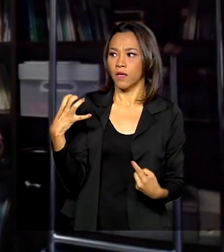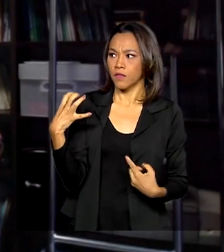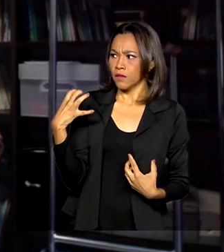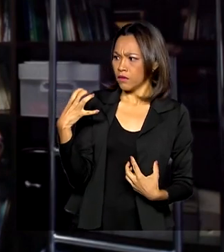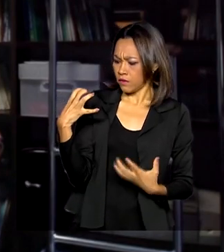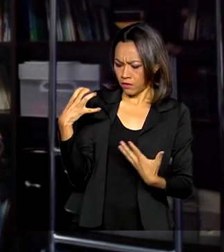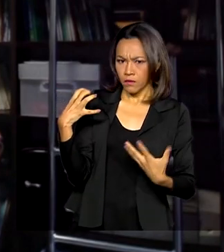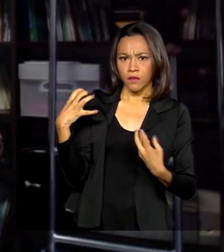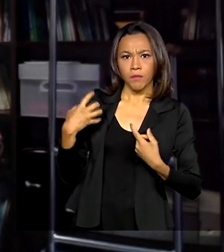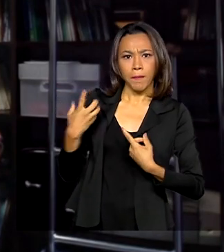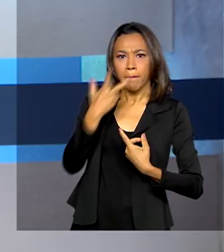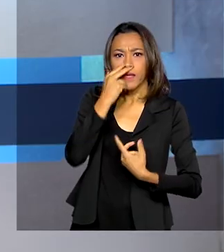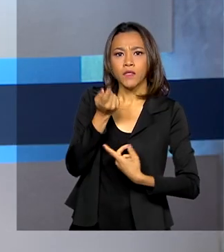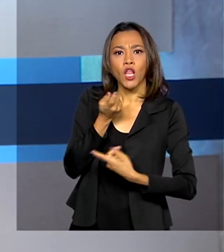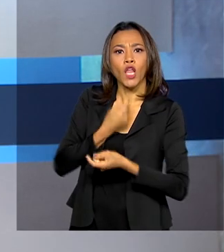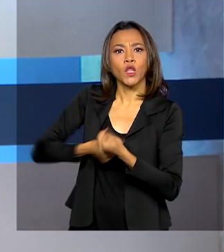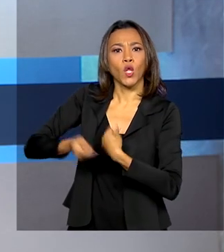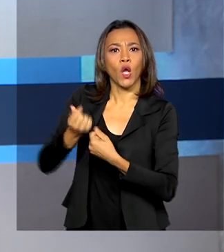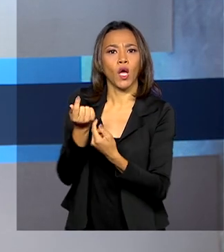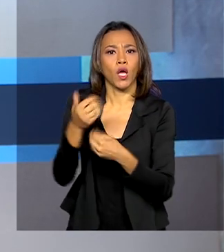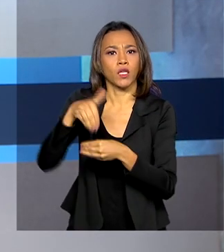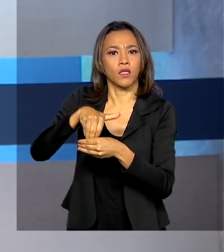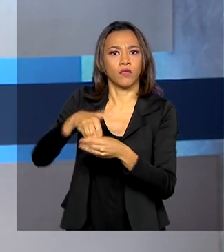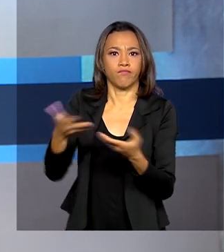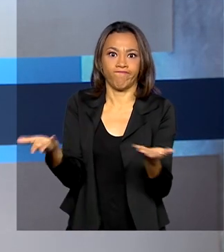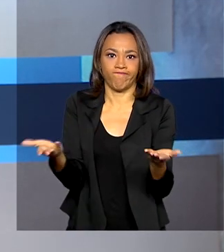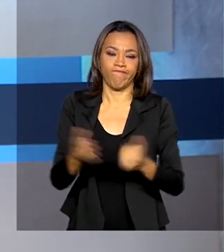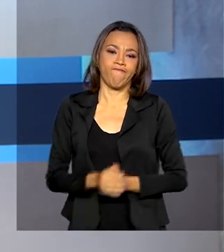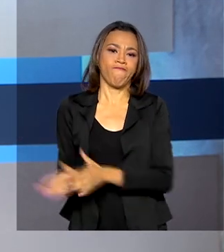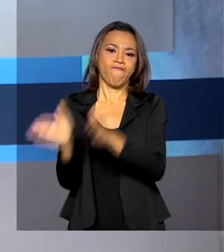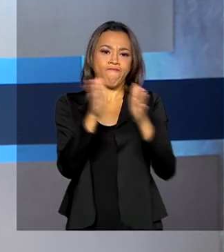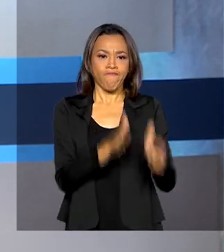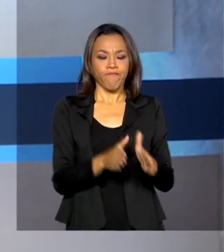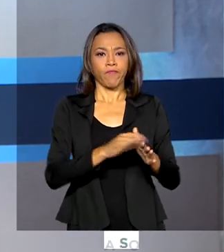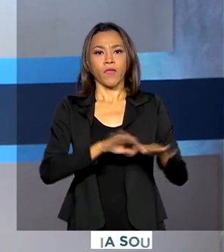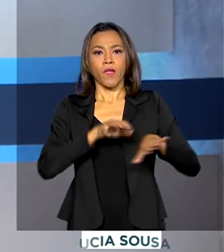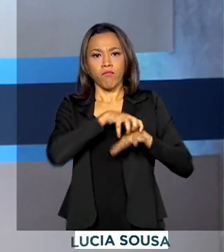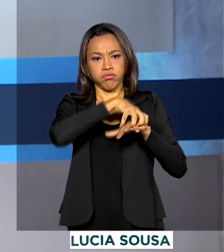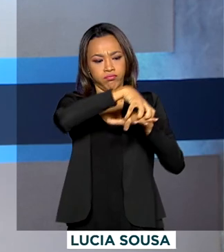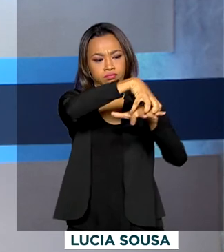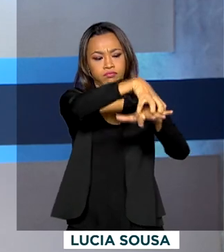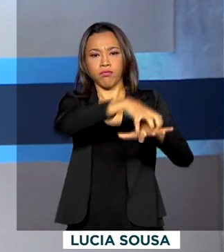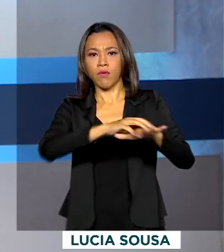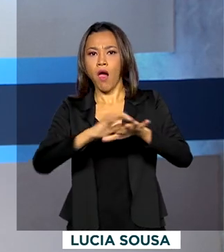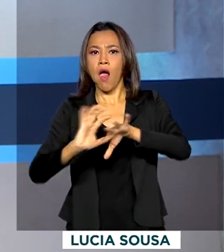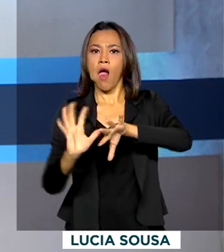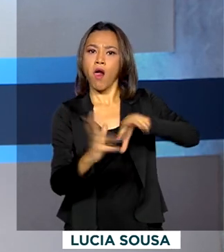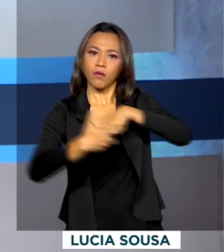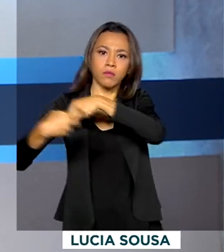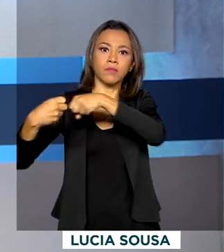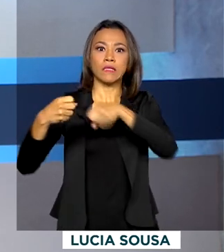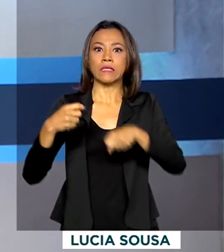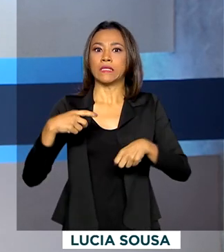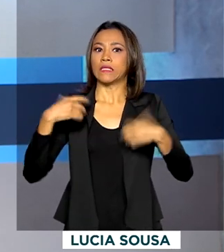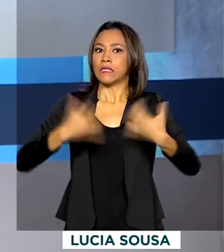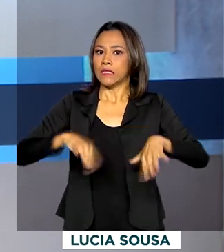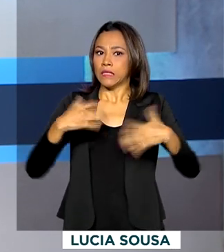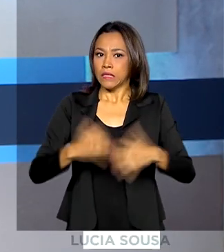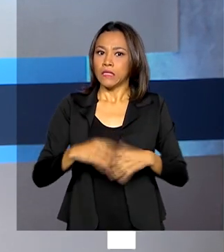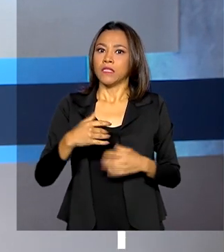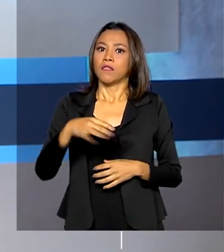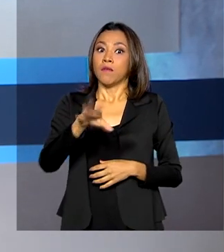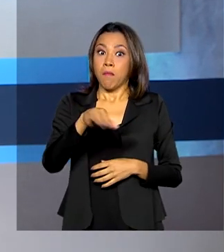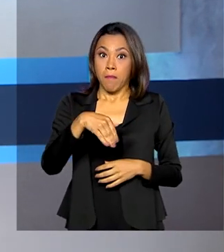mercadoria. O roubo de cargas nas rodovias do Brasil gera bilhões de reais em prejuízos,